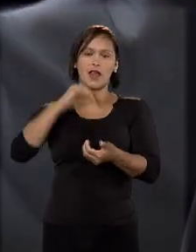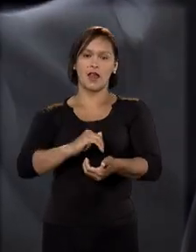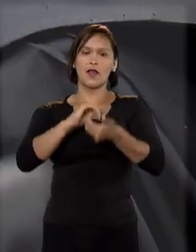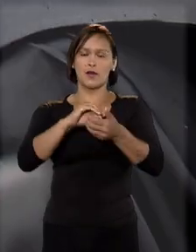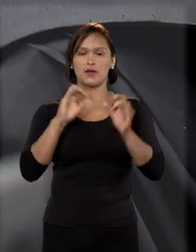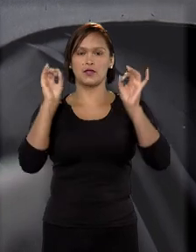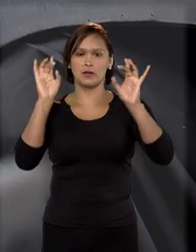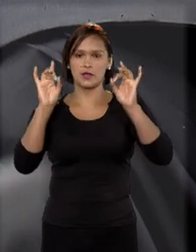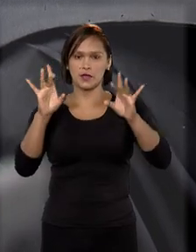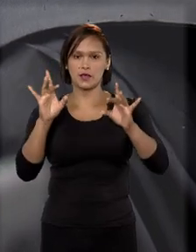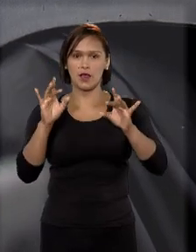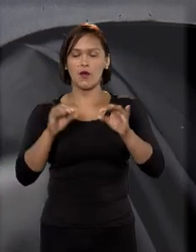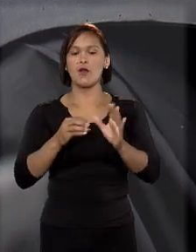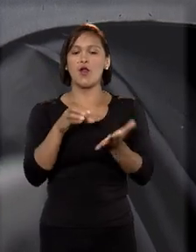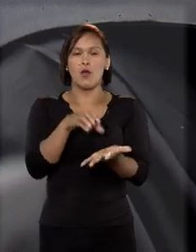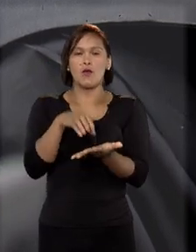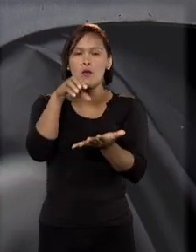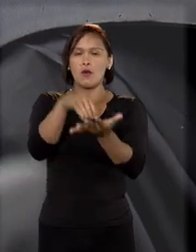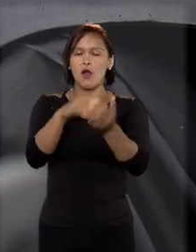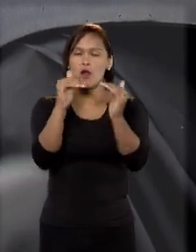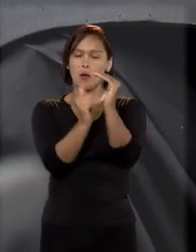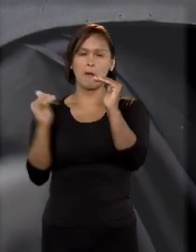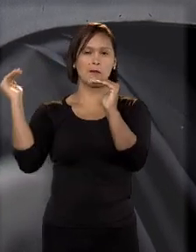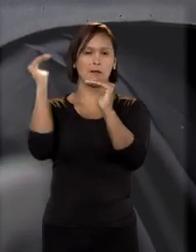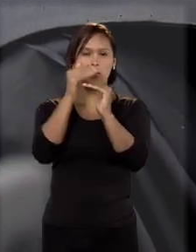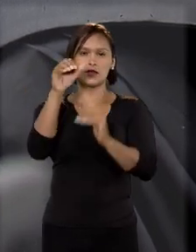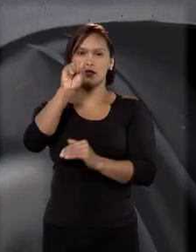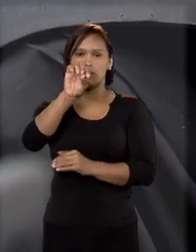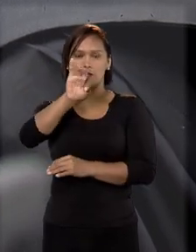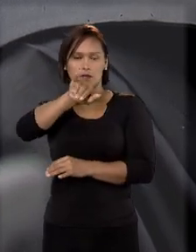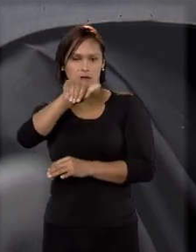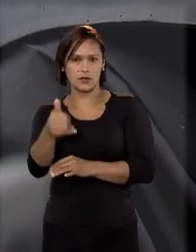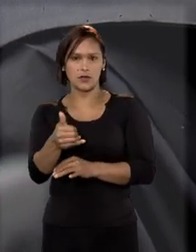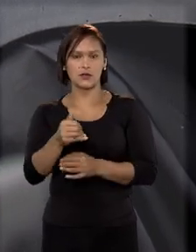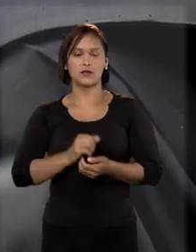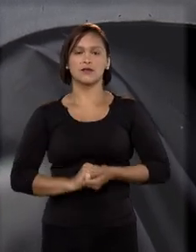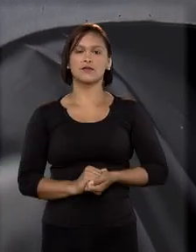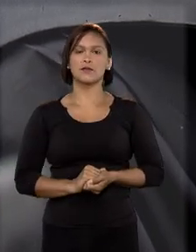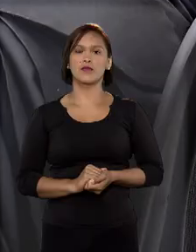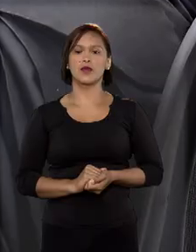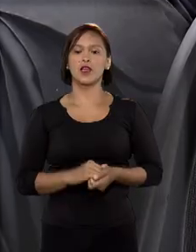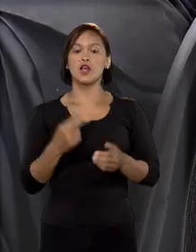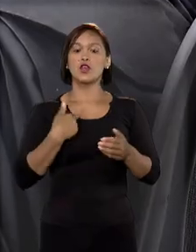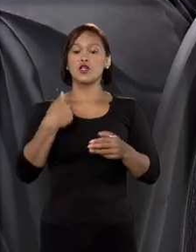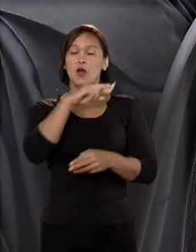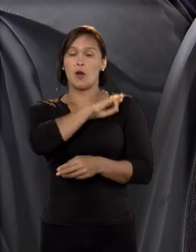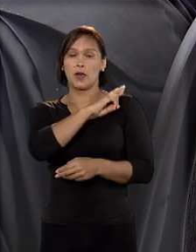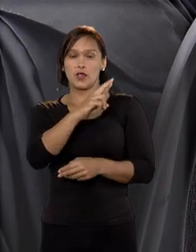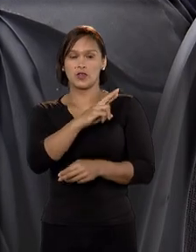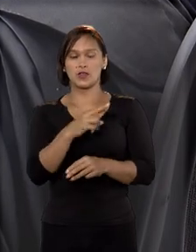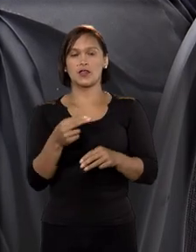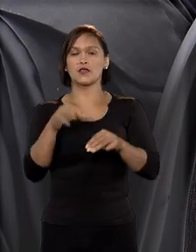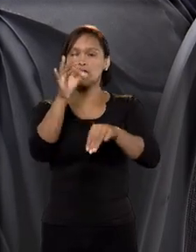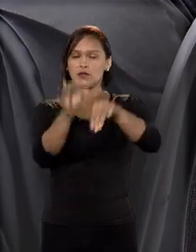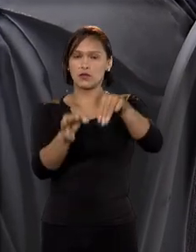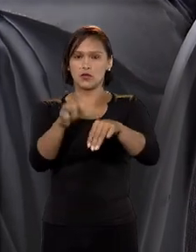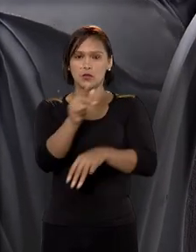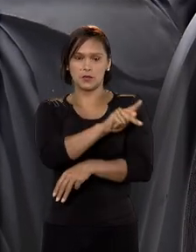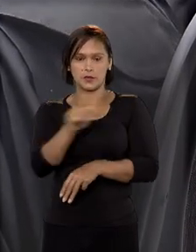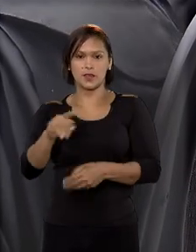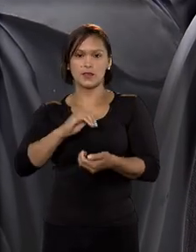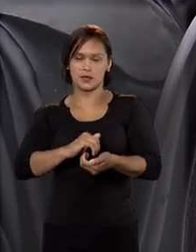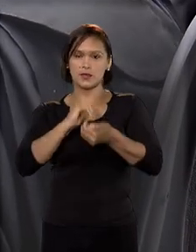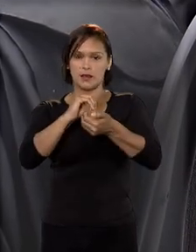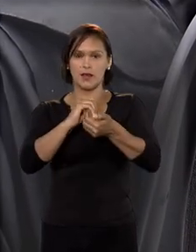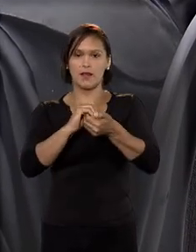a Corte Especial, o órgão jurisdicional máximo do Superior Tribunal de Justiça. Sob a direção do presidente da casa,